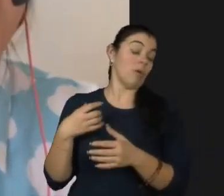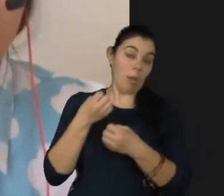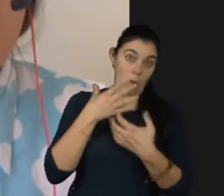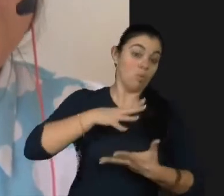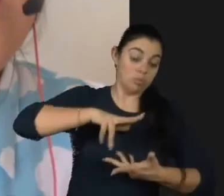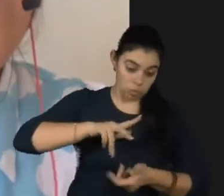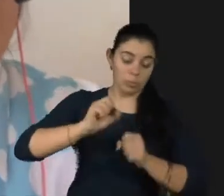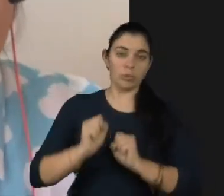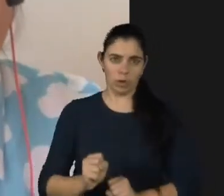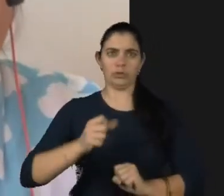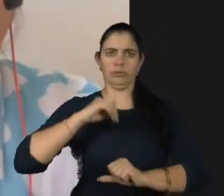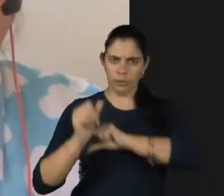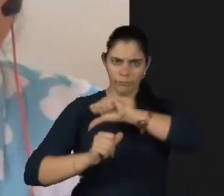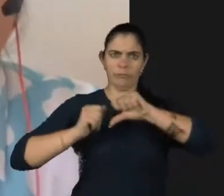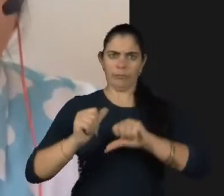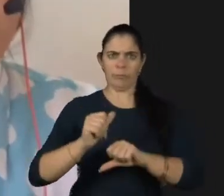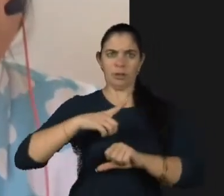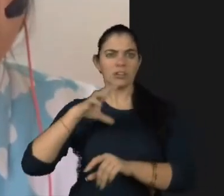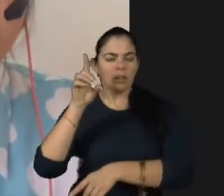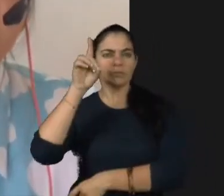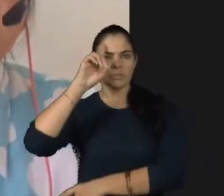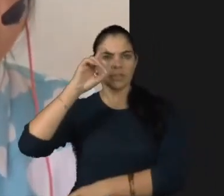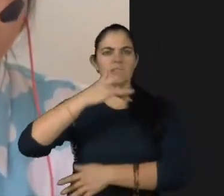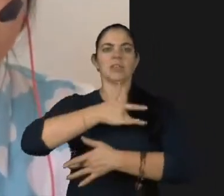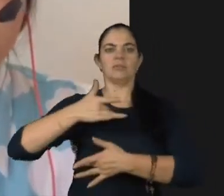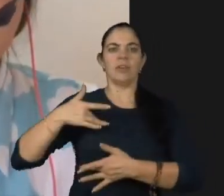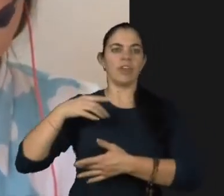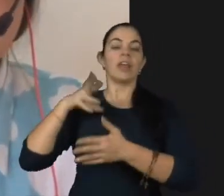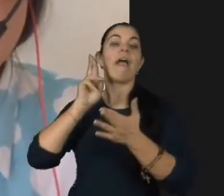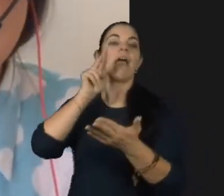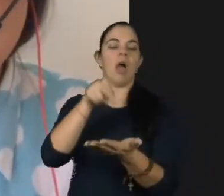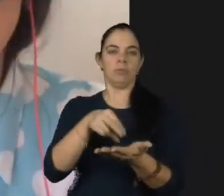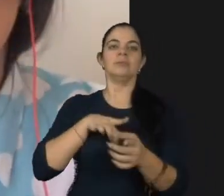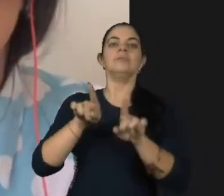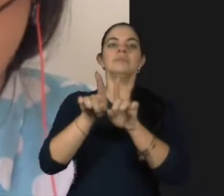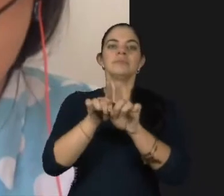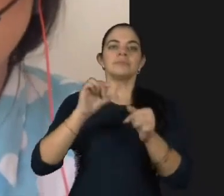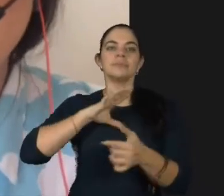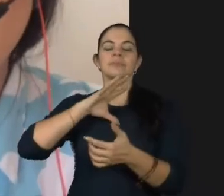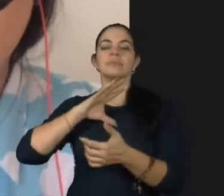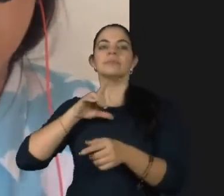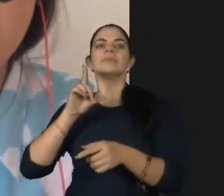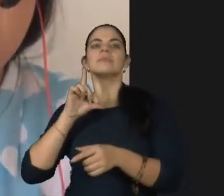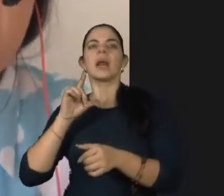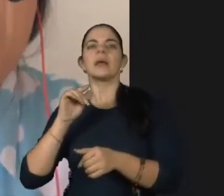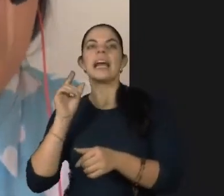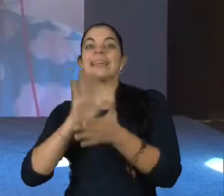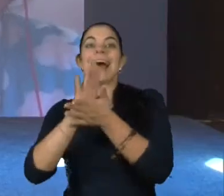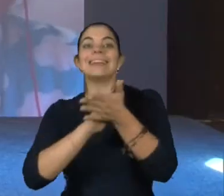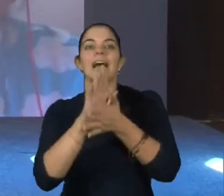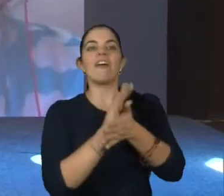ele pode se transformar de maneira sadia, saudável, e real também, sem precisar de ter uma representatividade maquiada.